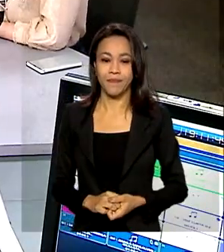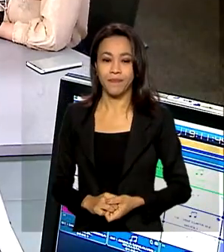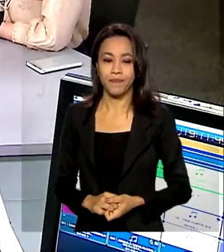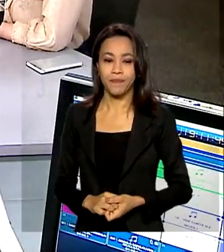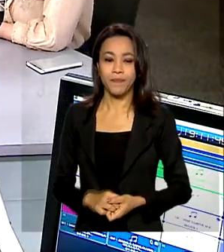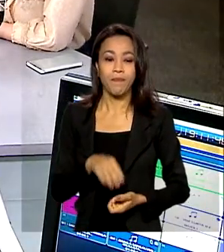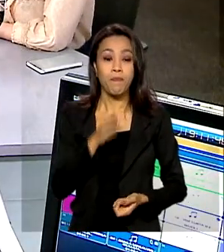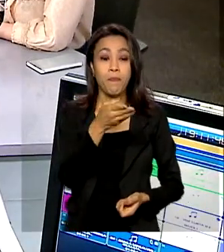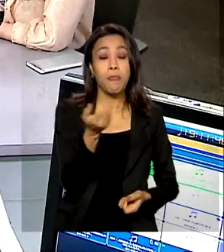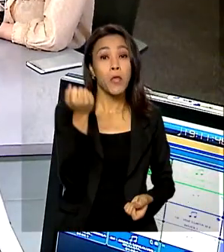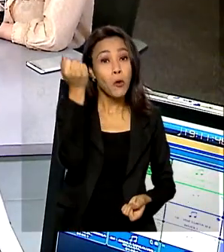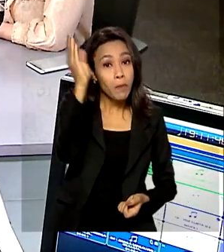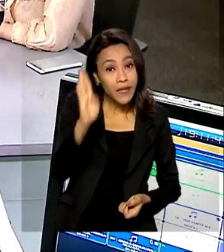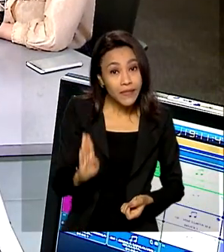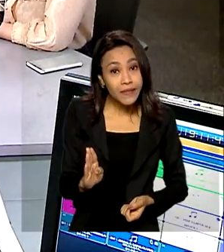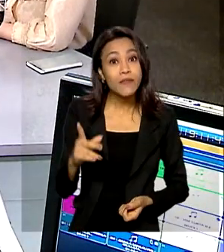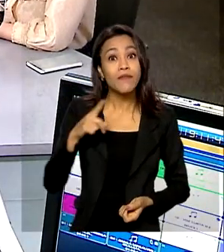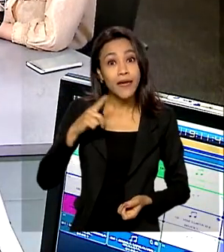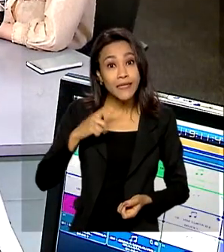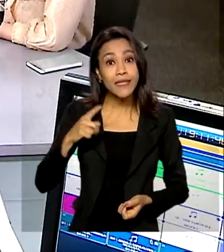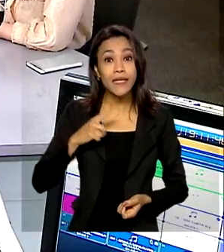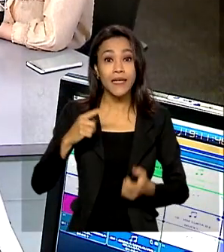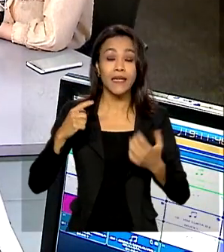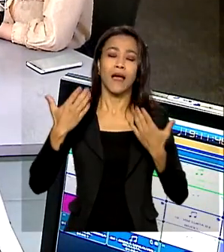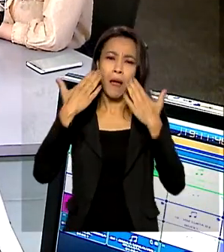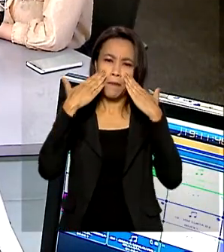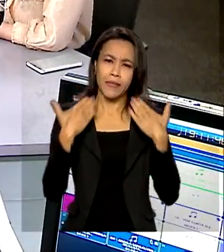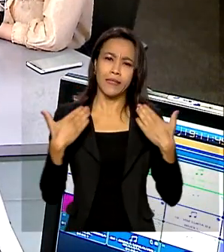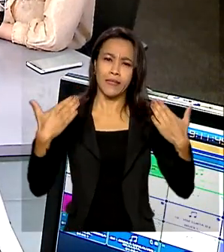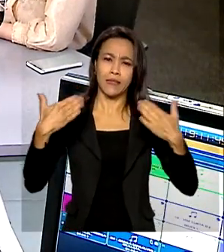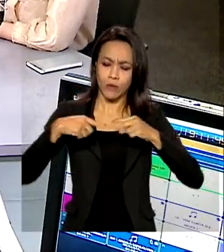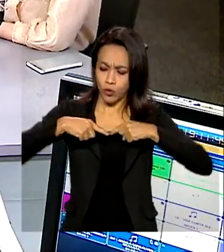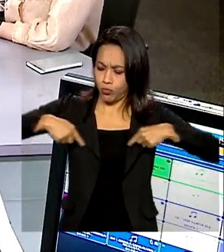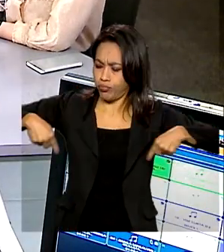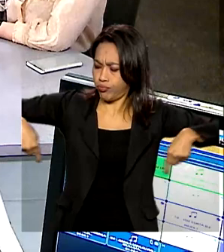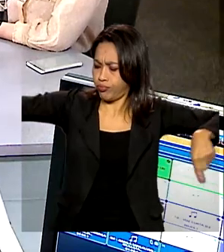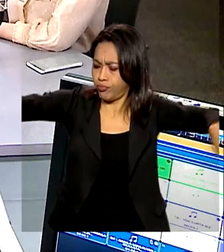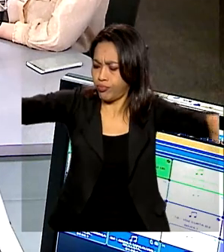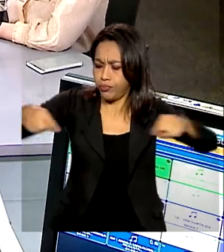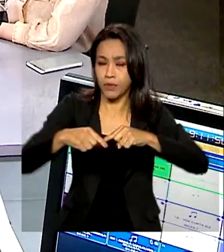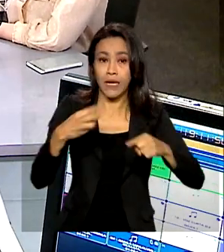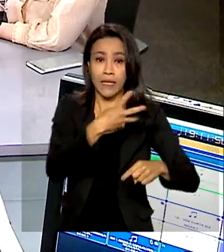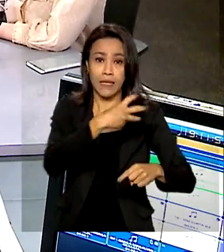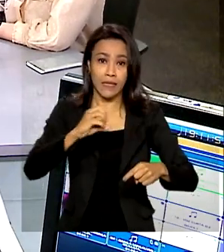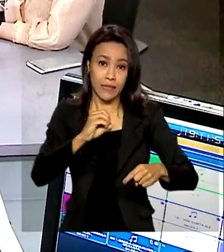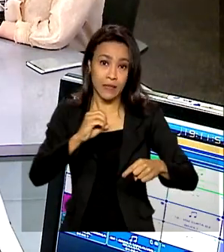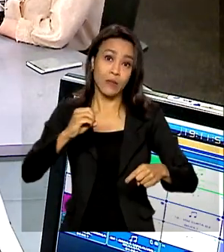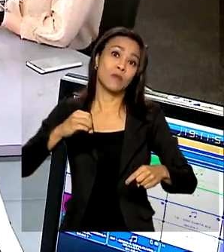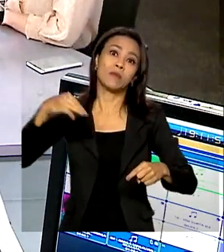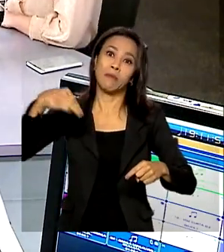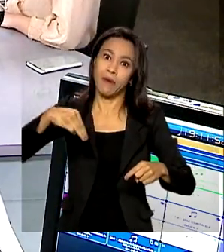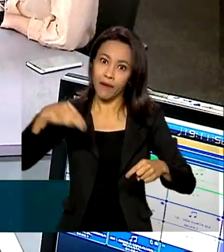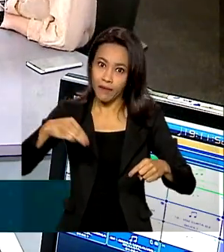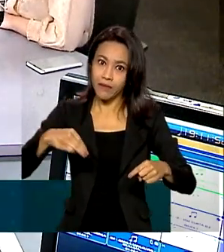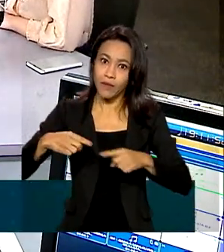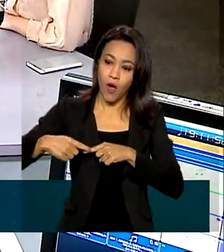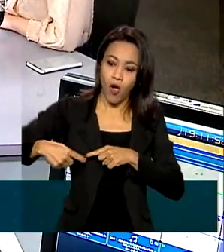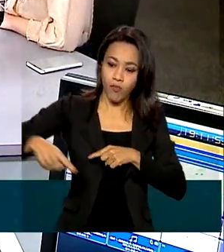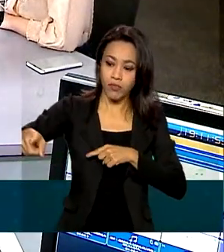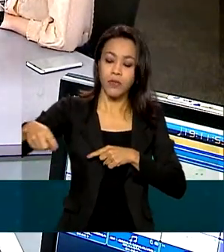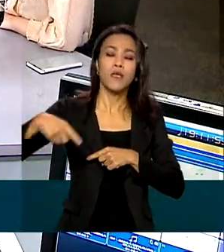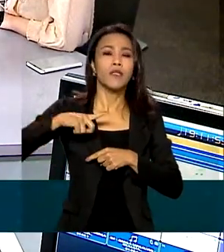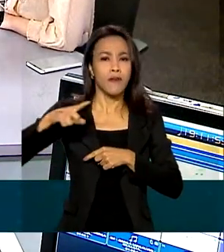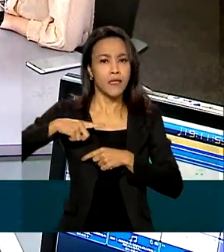O Brasil vai ter o maior estande que ele já fez na história, serão 300 metros quadrados. 100 metros quadrados vai ser o gabinete do Ministério do Meio Ambiente,